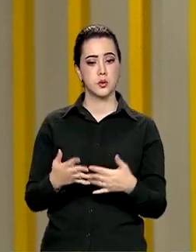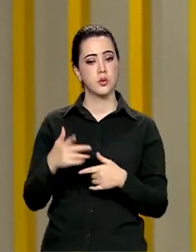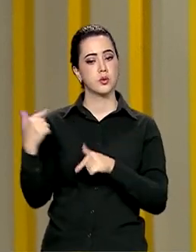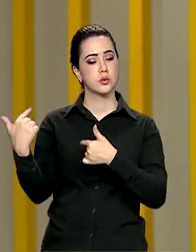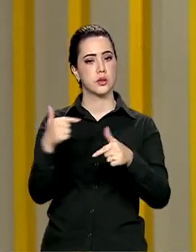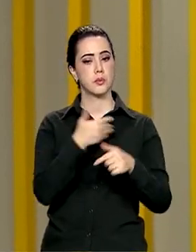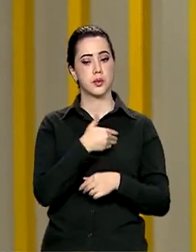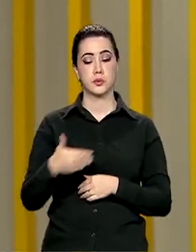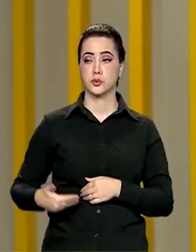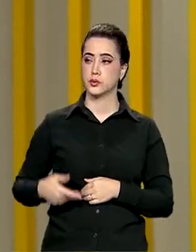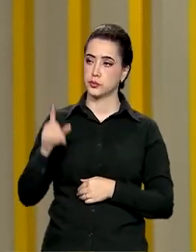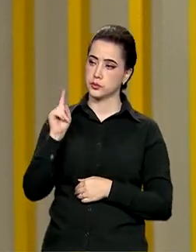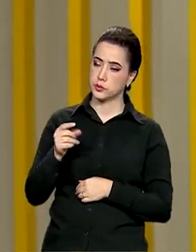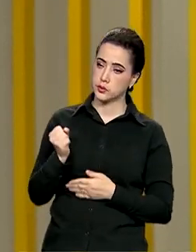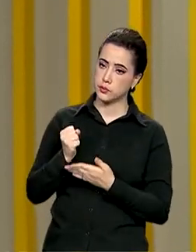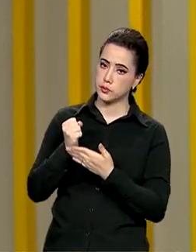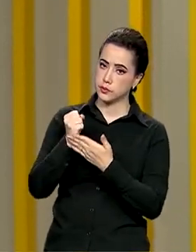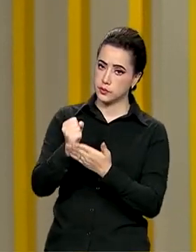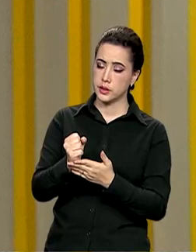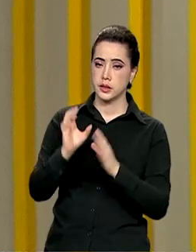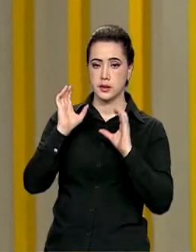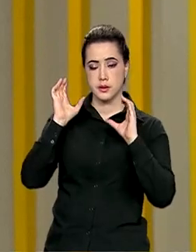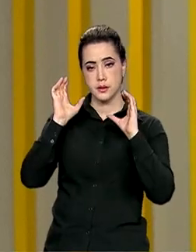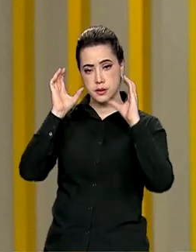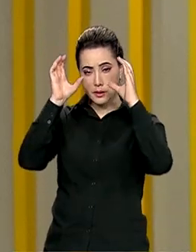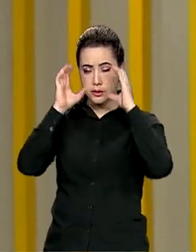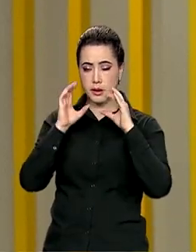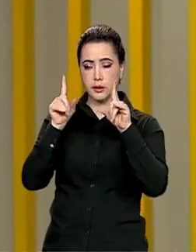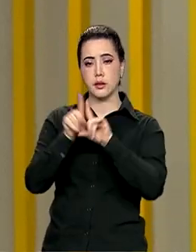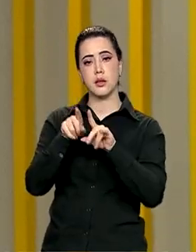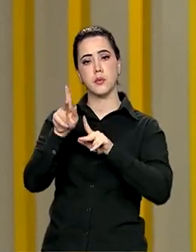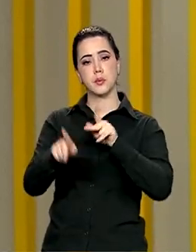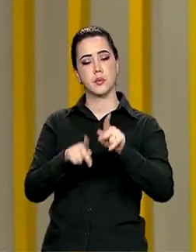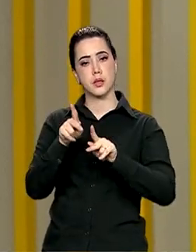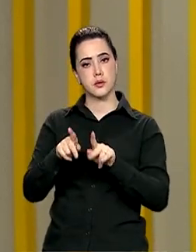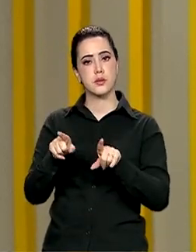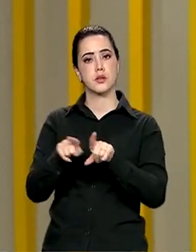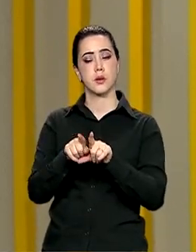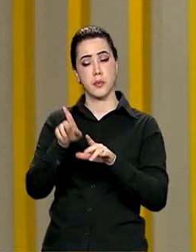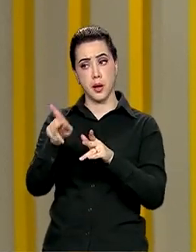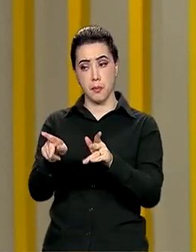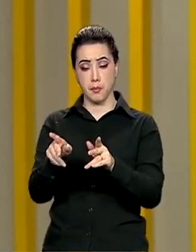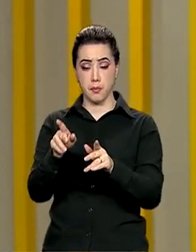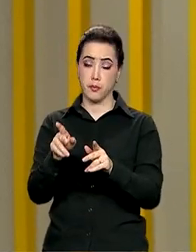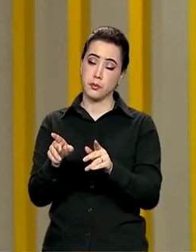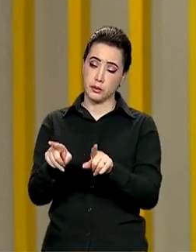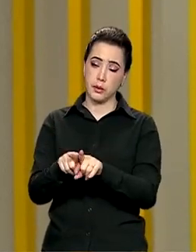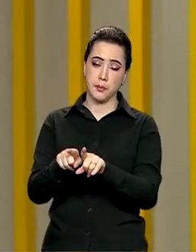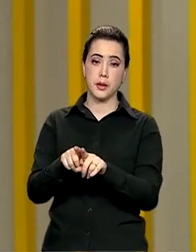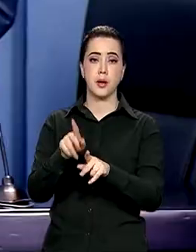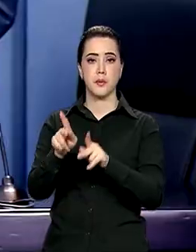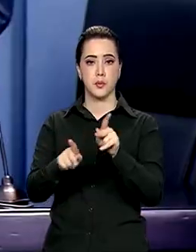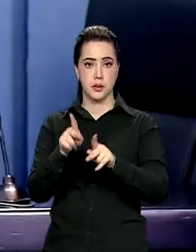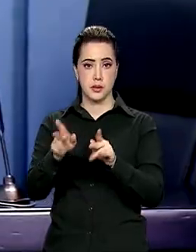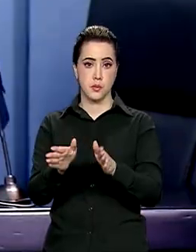papel do governo é garantir cidadania ao povo, incluindo a população de baixa renda no orçamento.